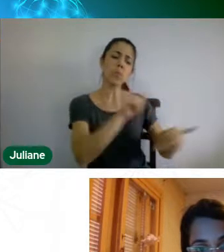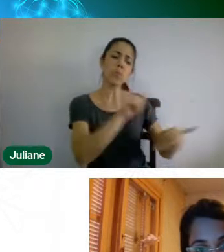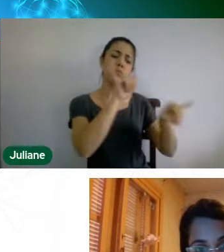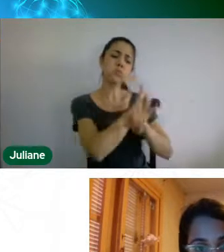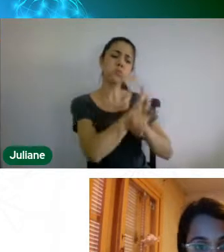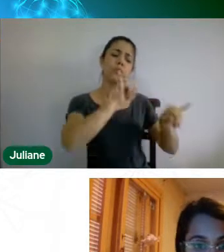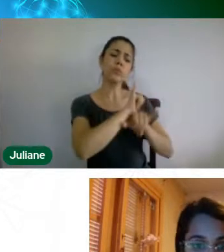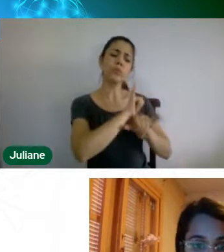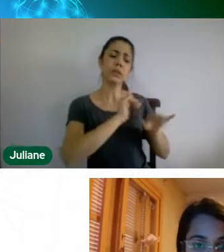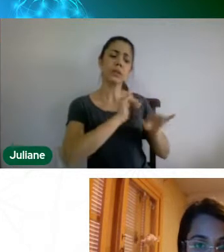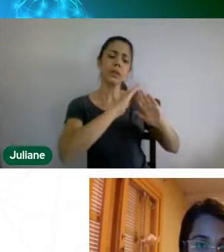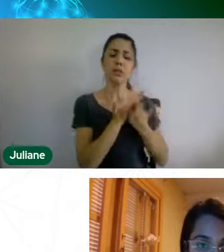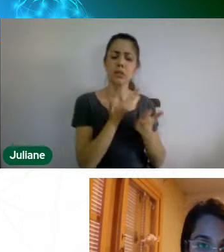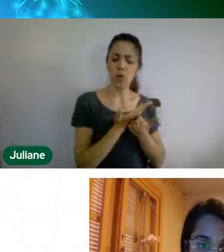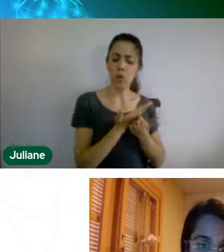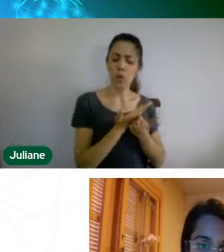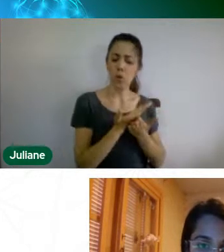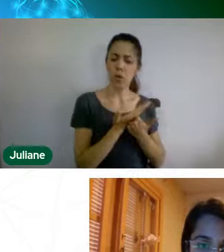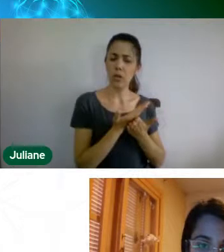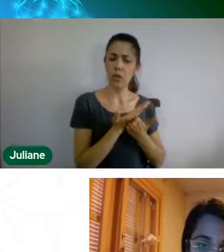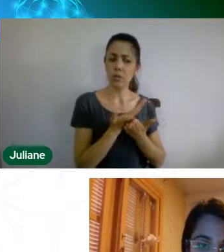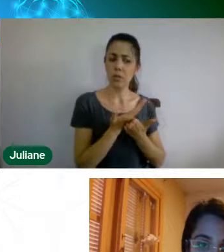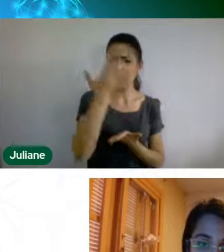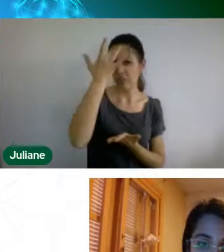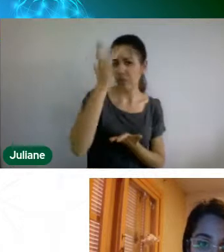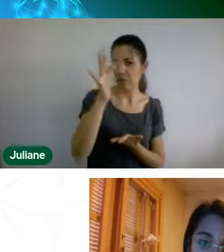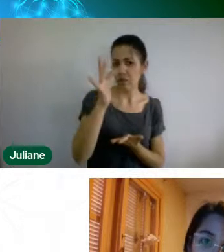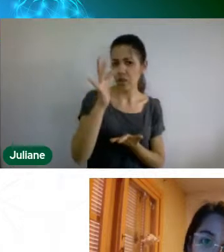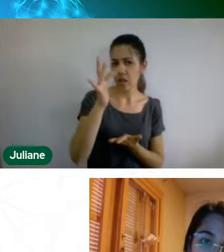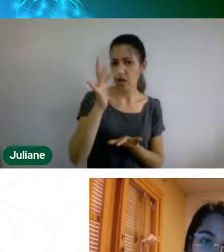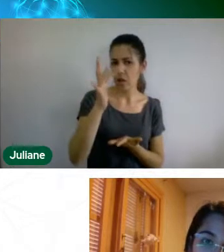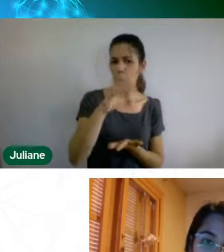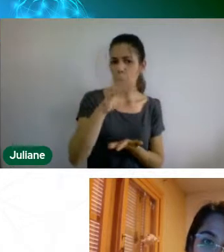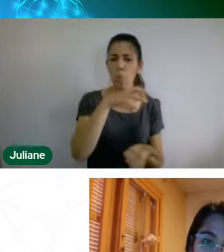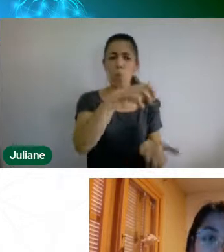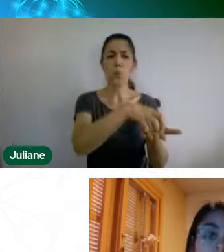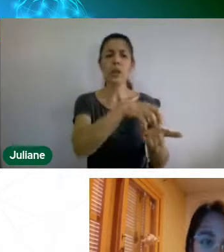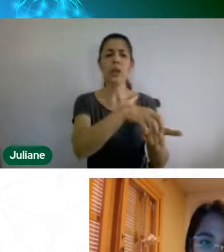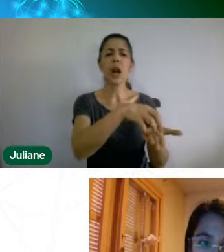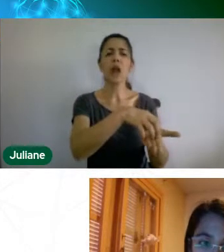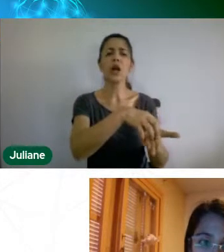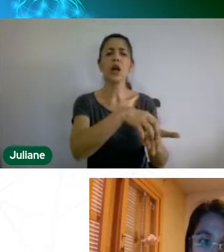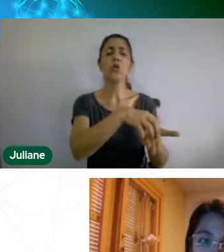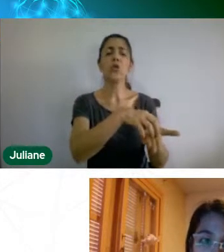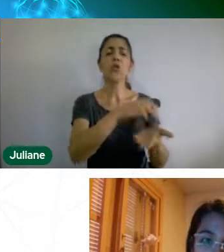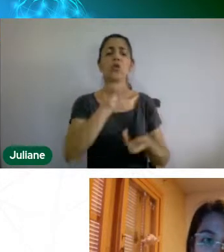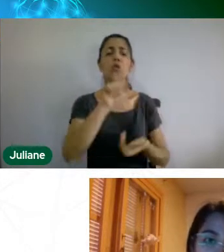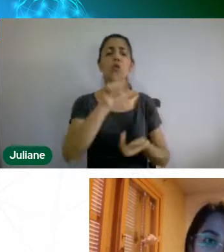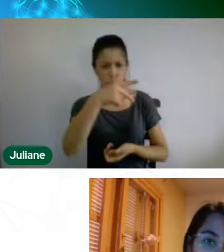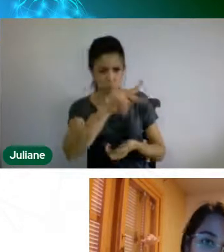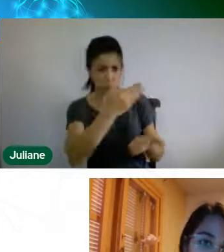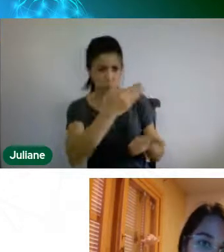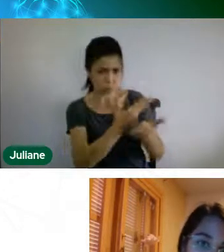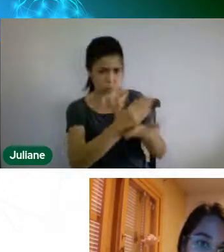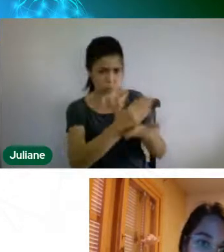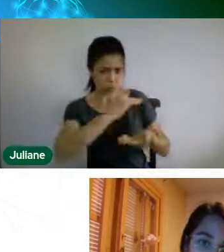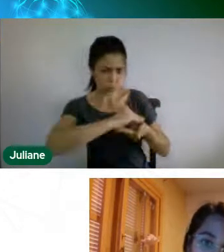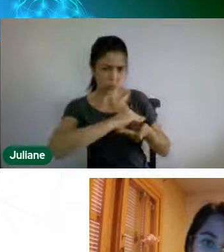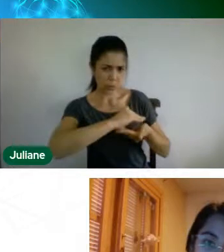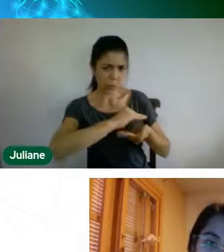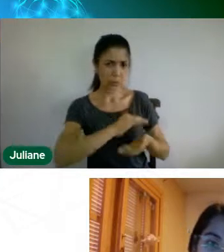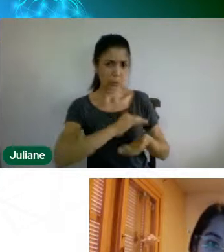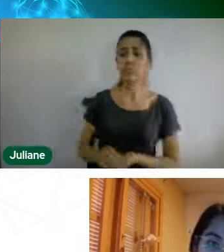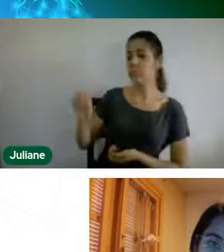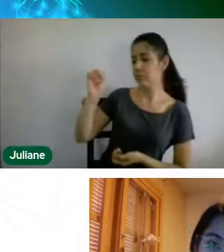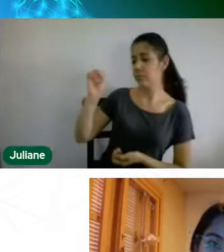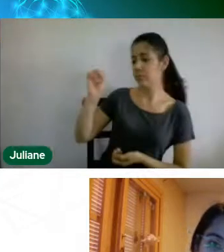sei de que unidade, tu é da UERGS? Sim, da Unidade Federal Norte. Bom,